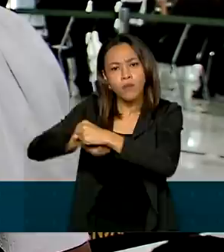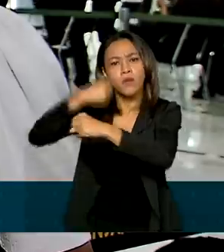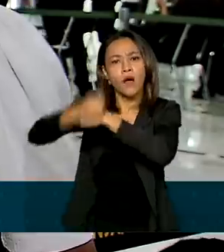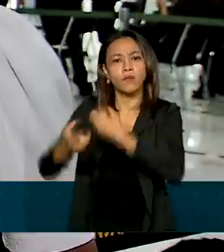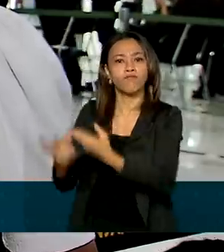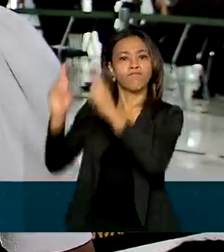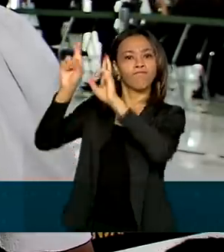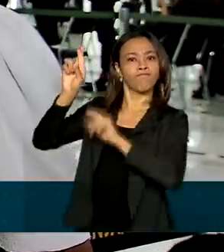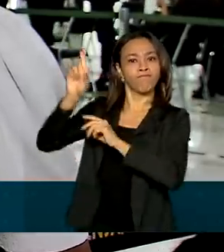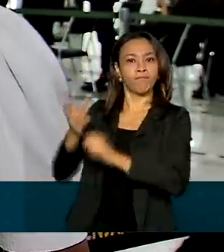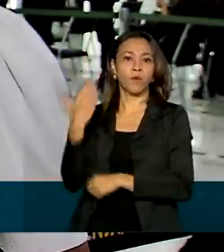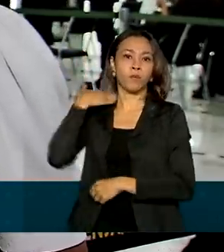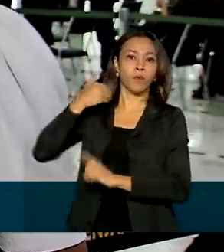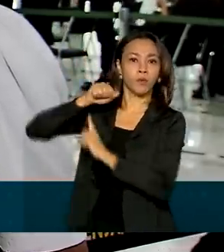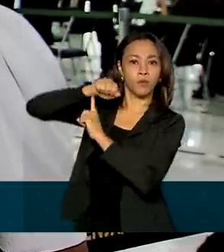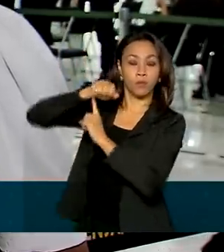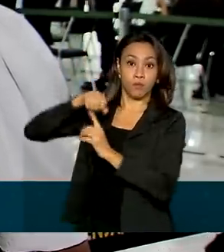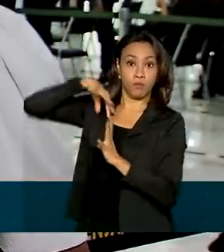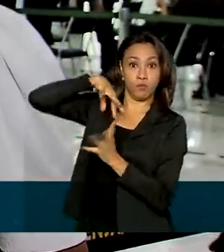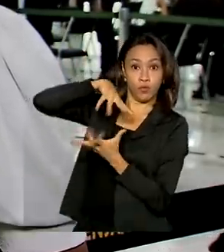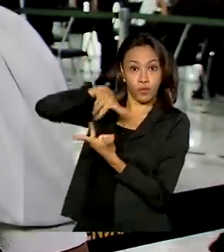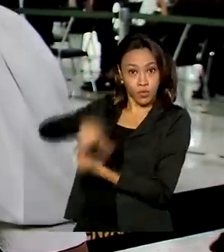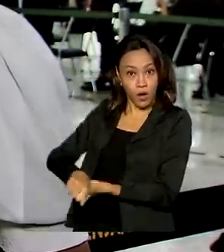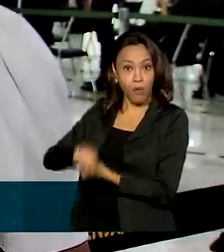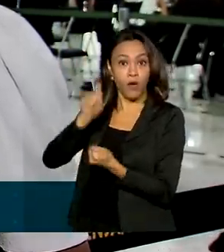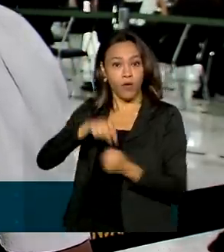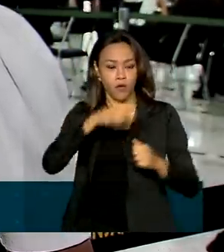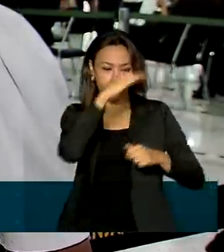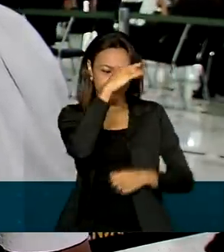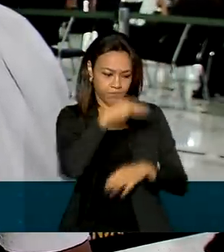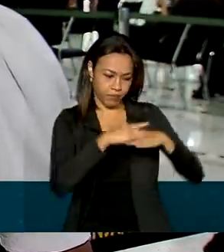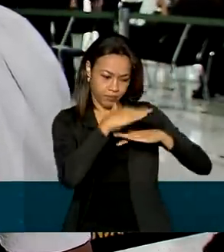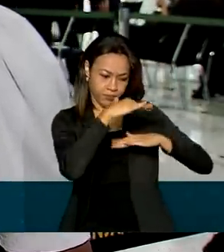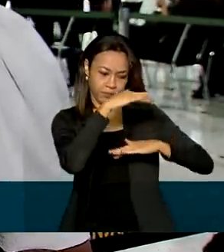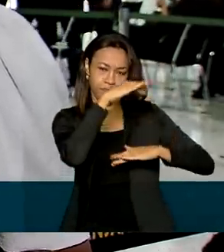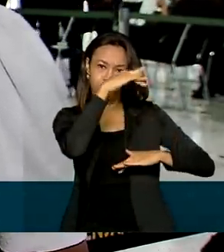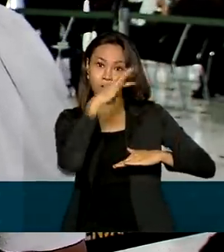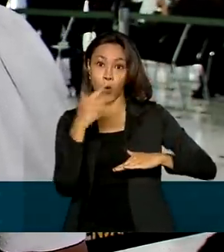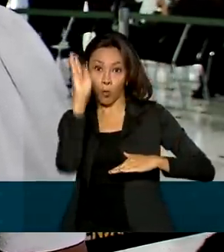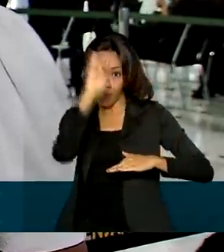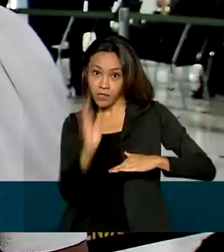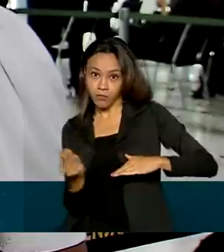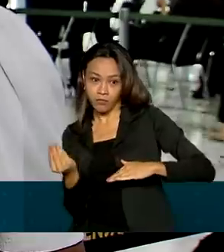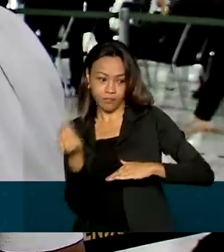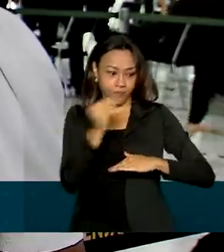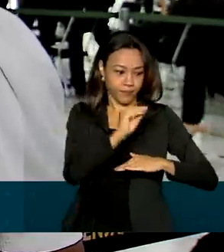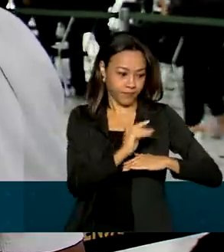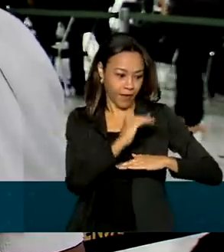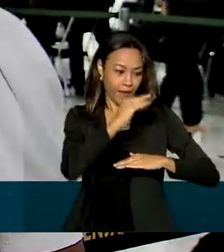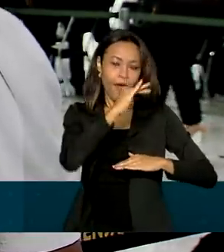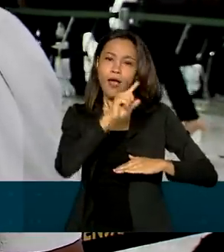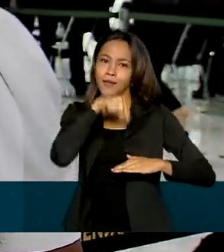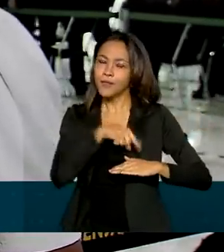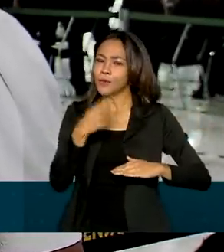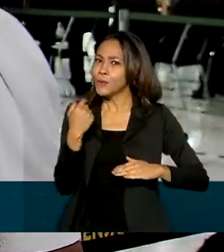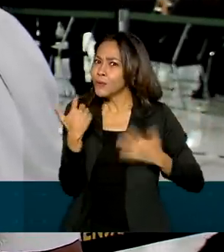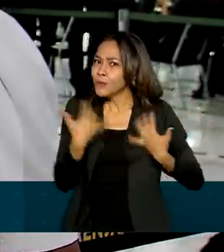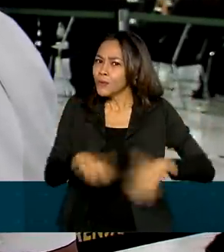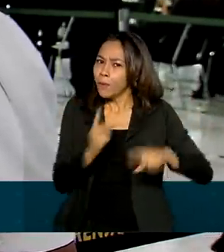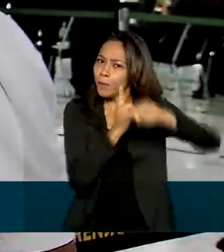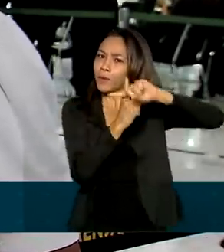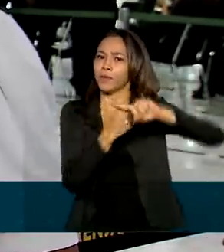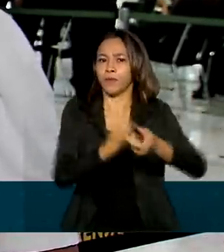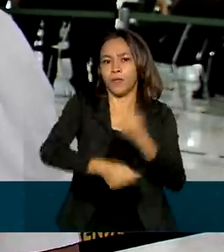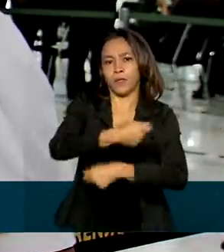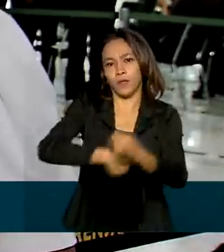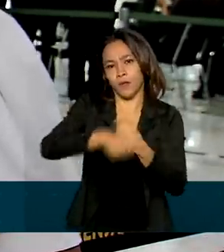Mundial. E uma melhoria na colocação dessa lista significa reflexos positivos para a economia brasileira. O